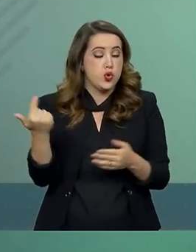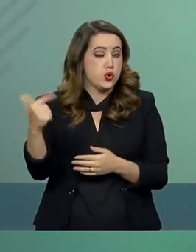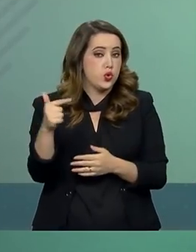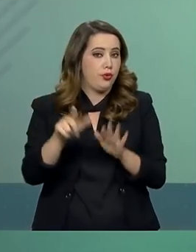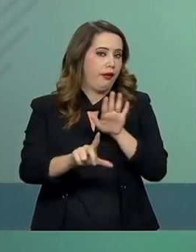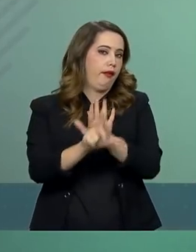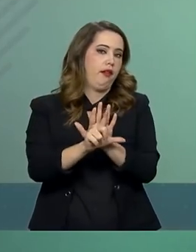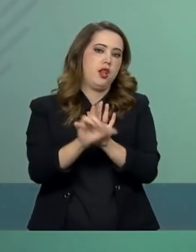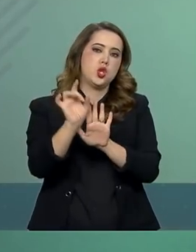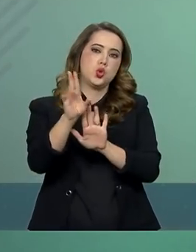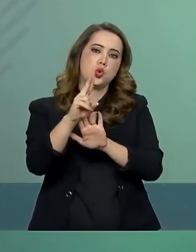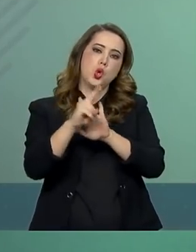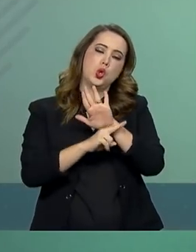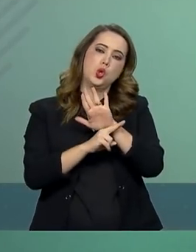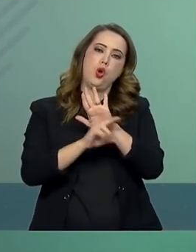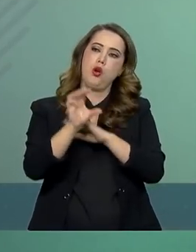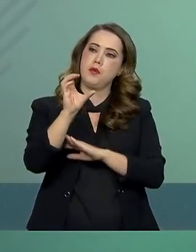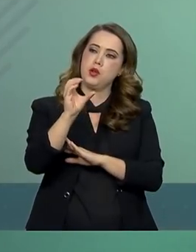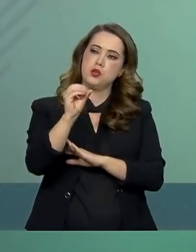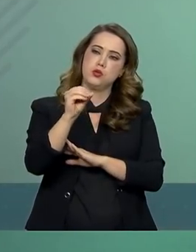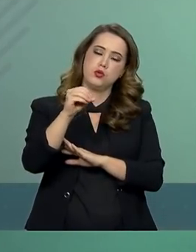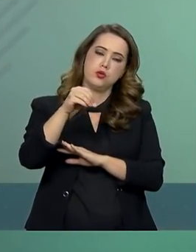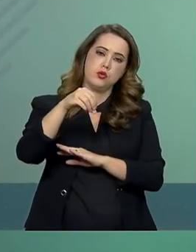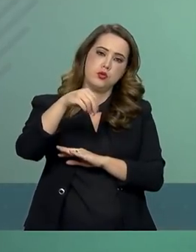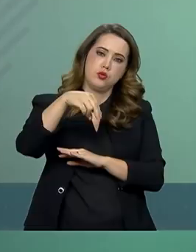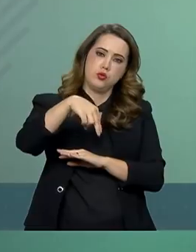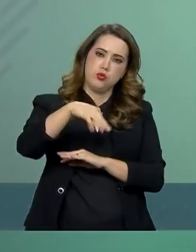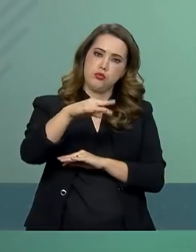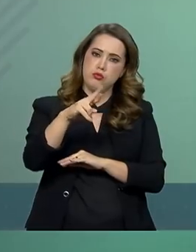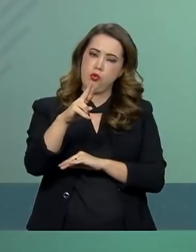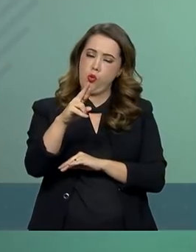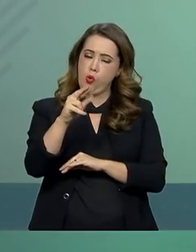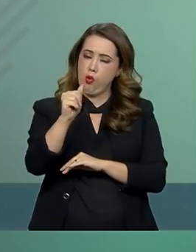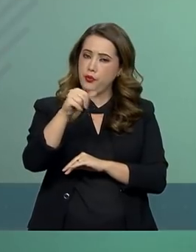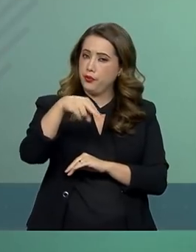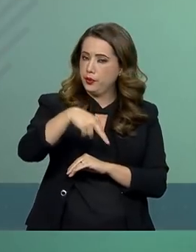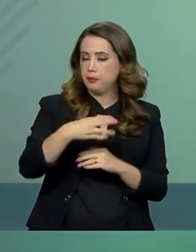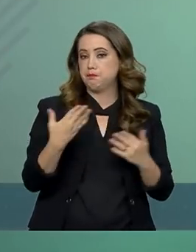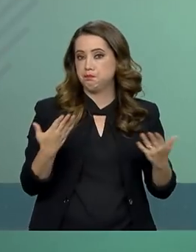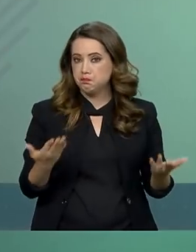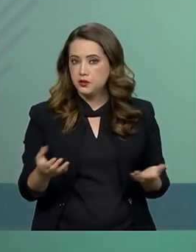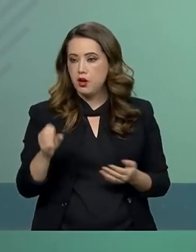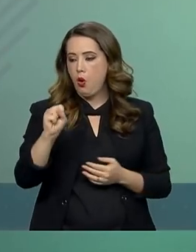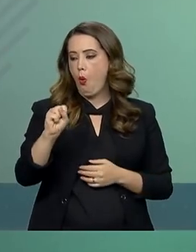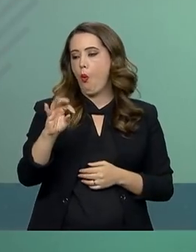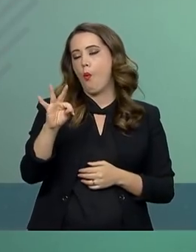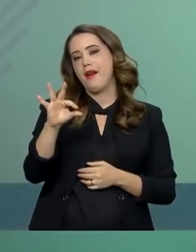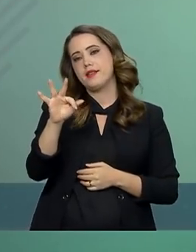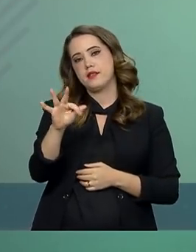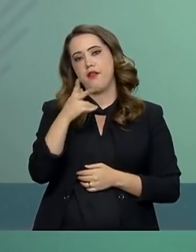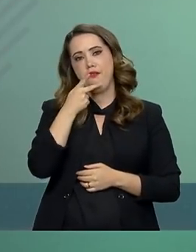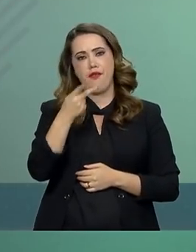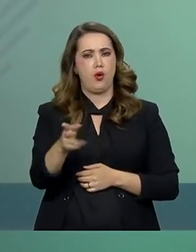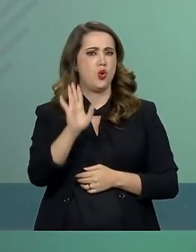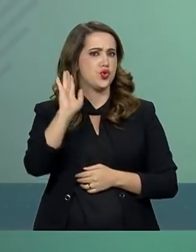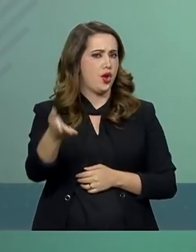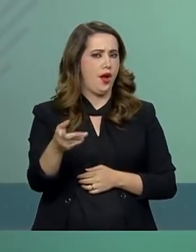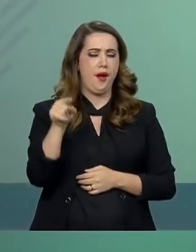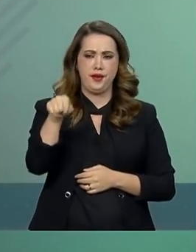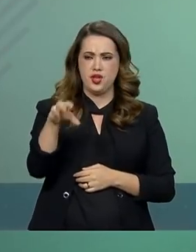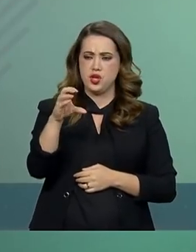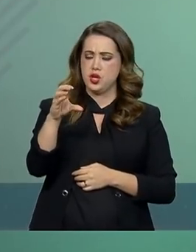apenas em norma do CONTRAN. E o STF declarou que o CONTRAN não pode